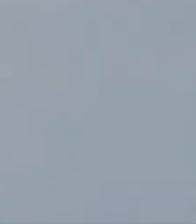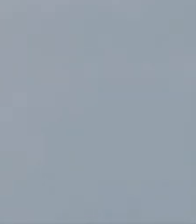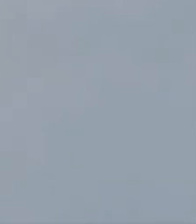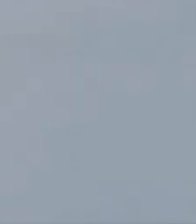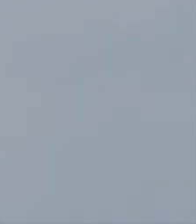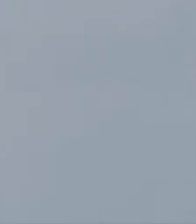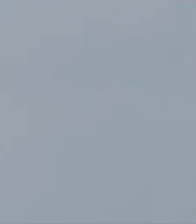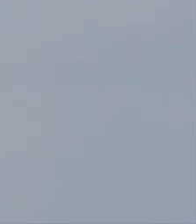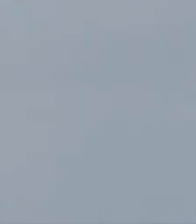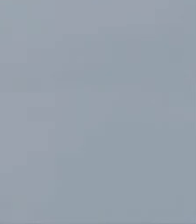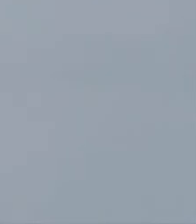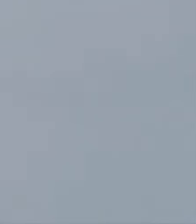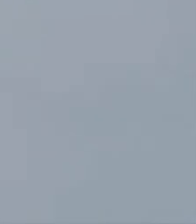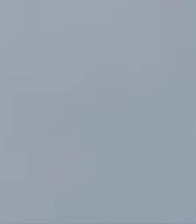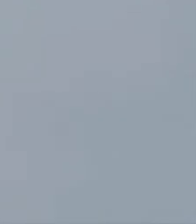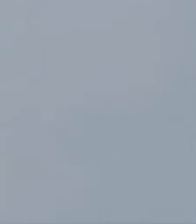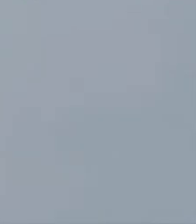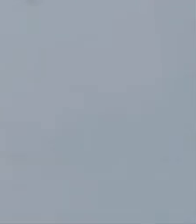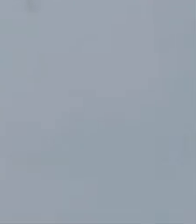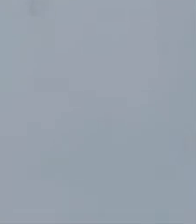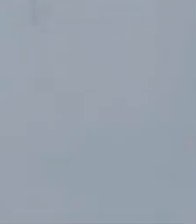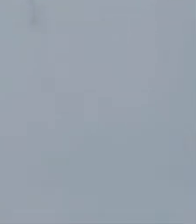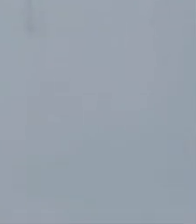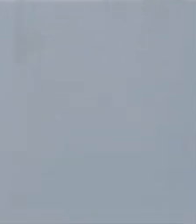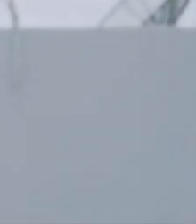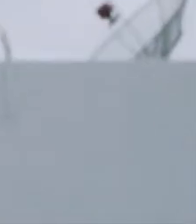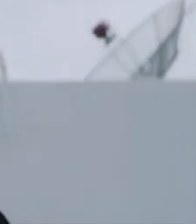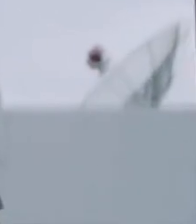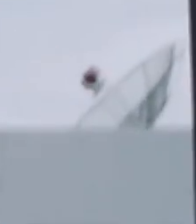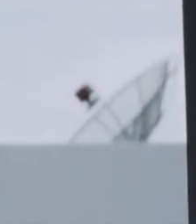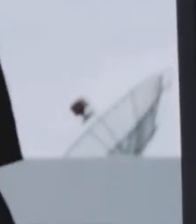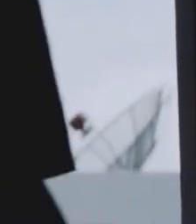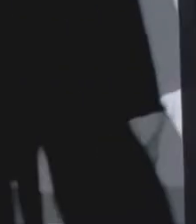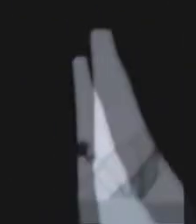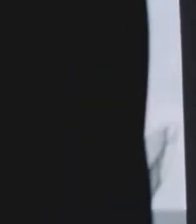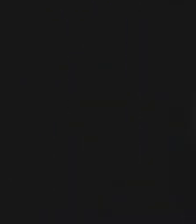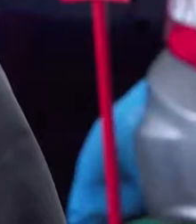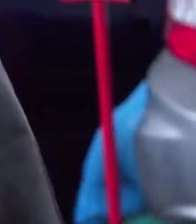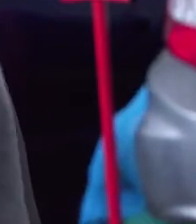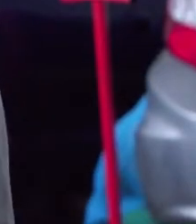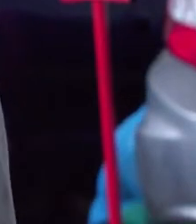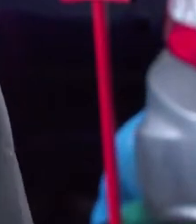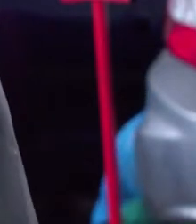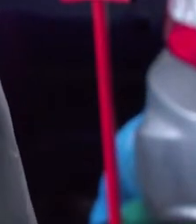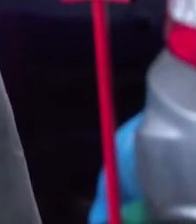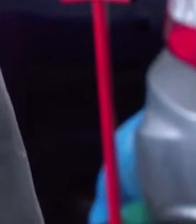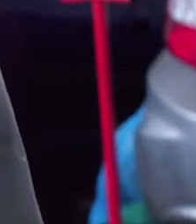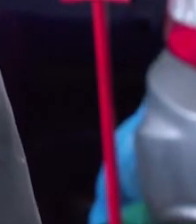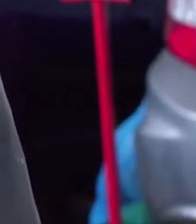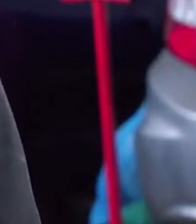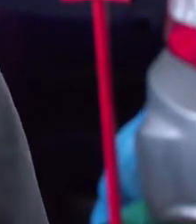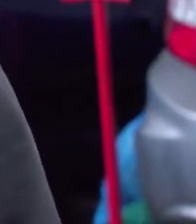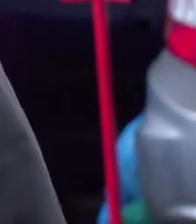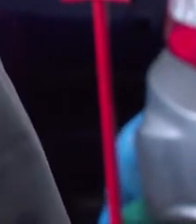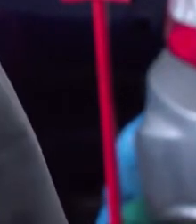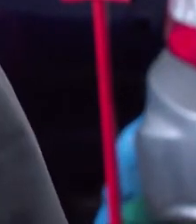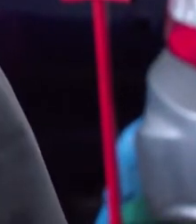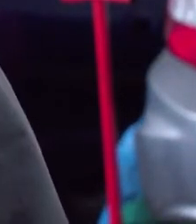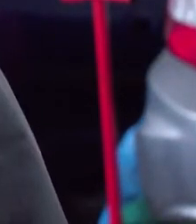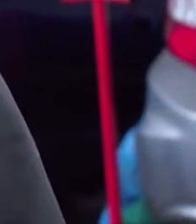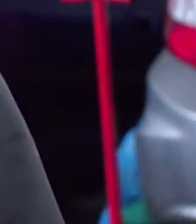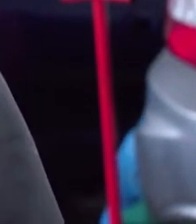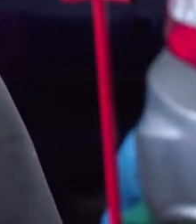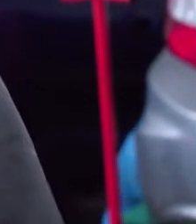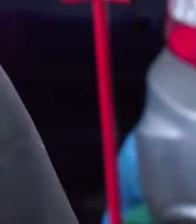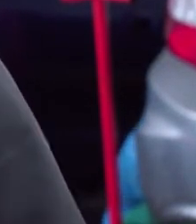Quantas histórias de vida podem inspirar o você a vencer? Eu venho de um povoadozinho de Frei Paulo, que chamado